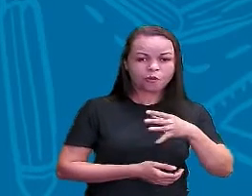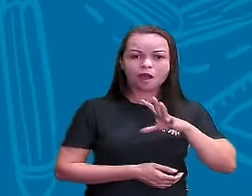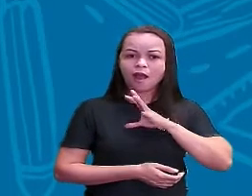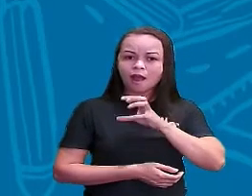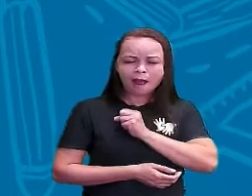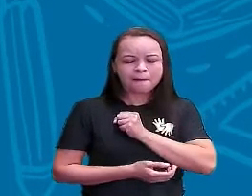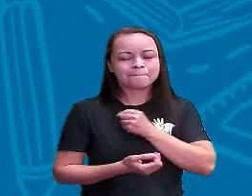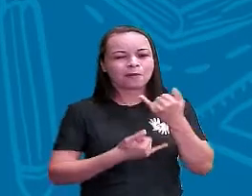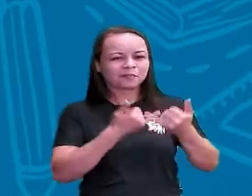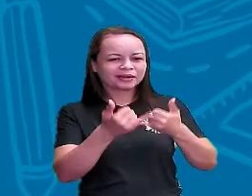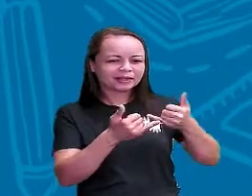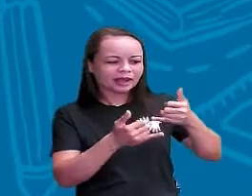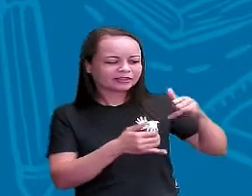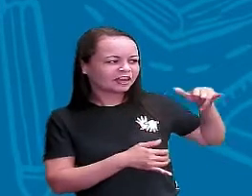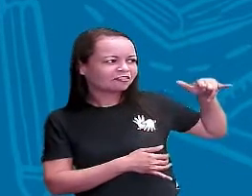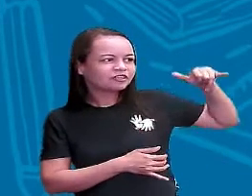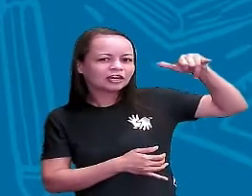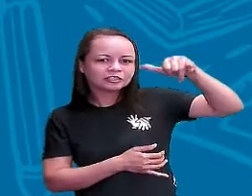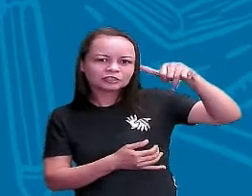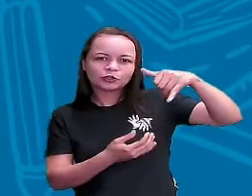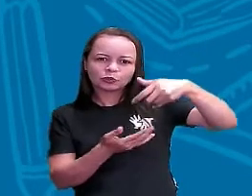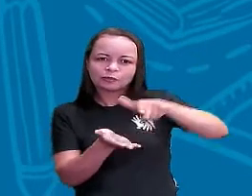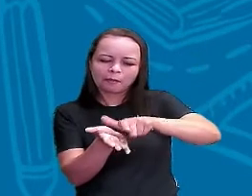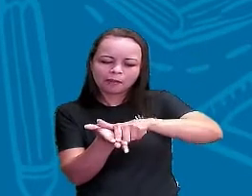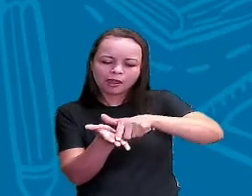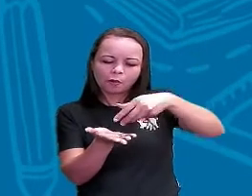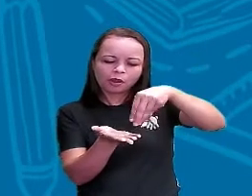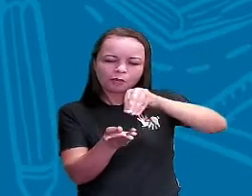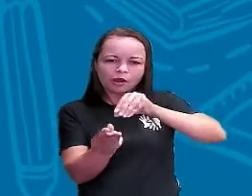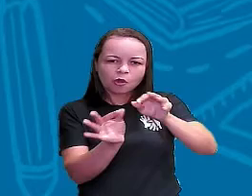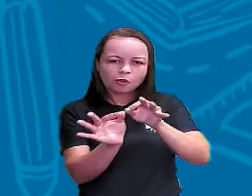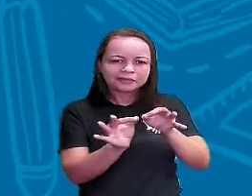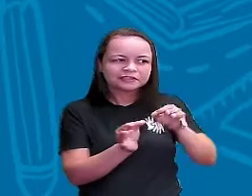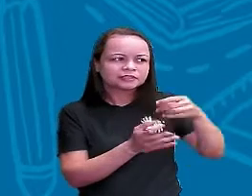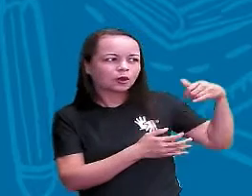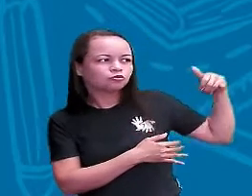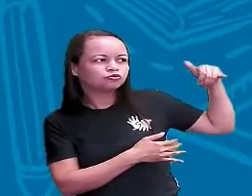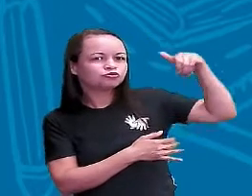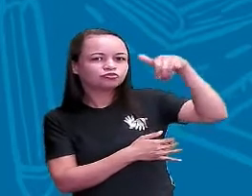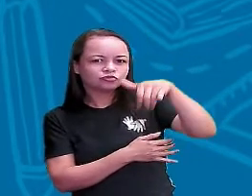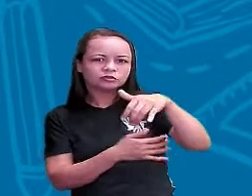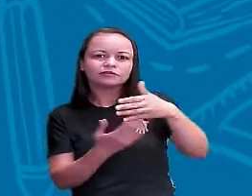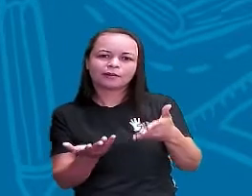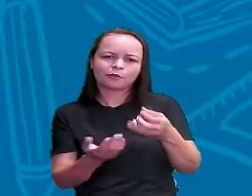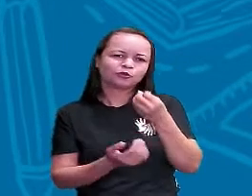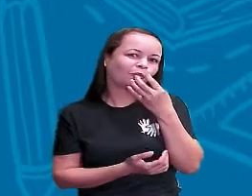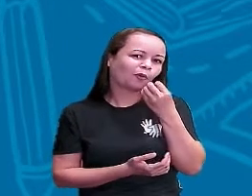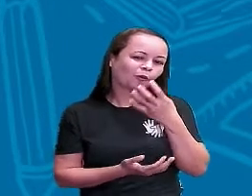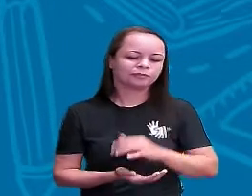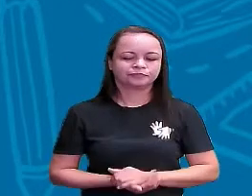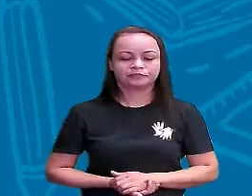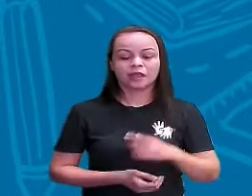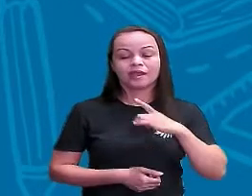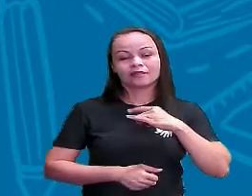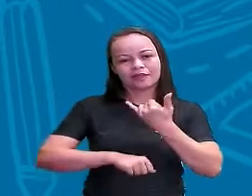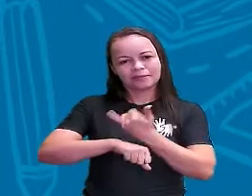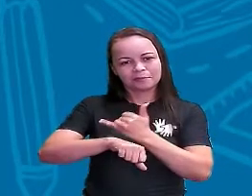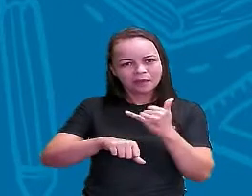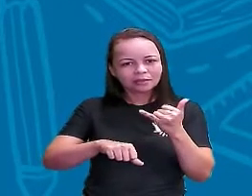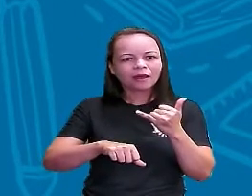aviãozinho de papel A gente ama fazer dobradura de aviãozinho brincar Isso é muito bom também Tem de metal